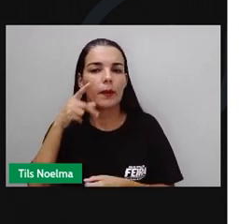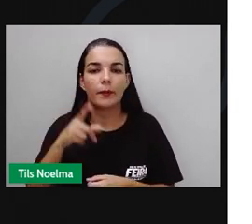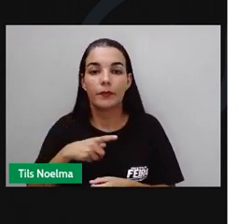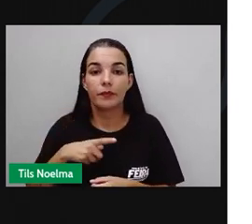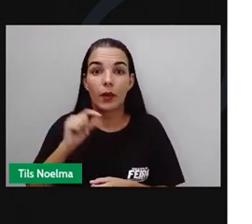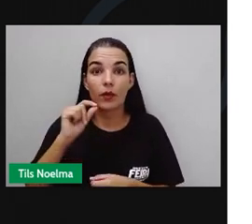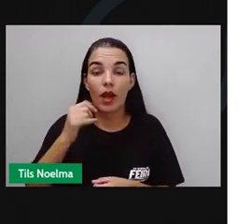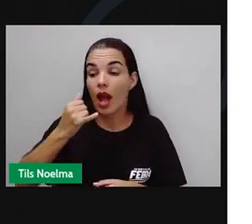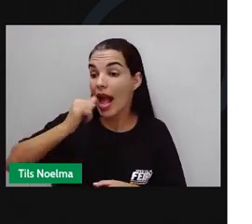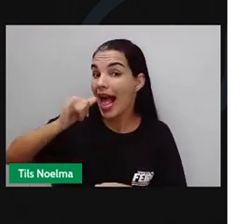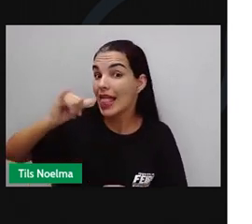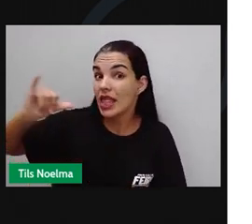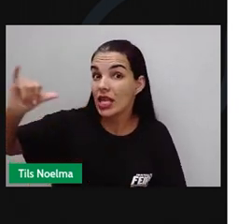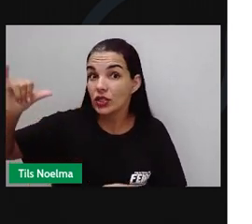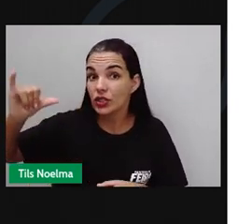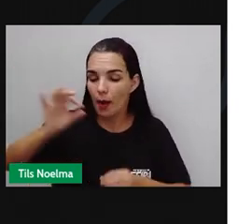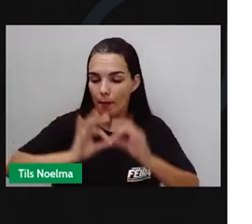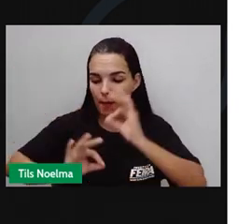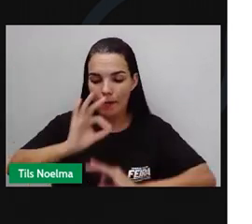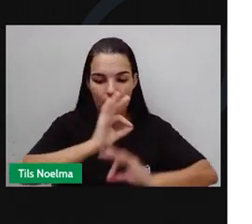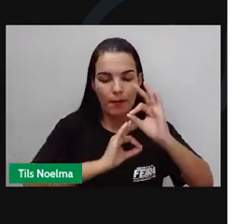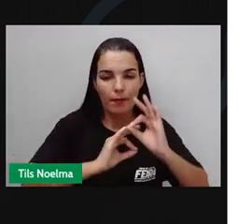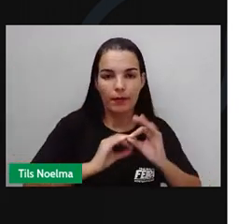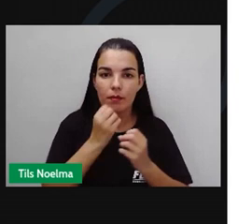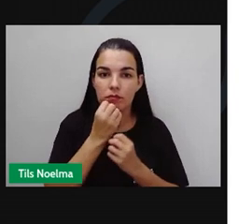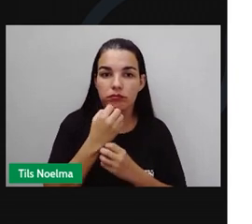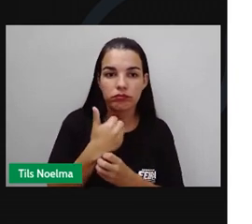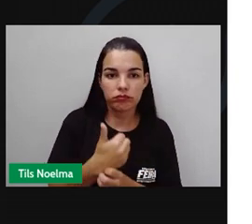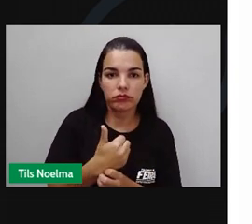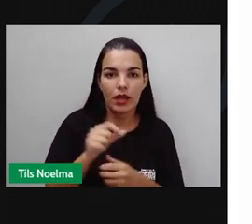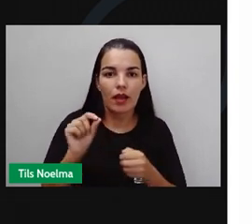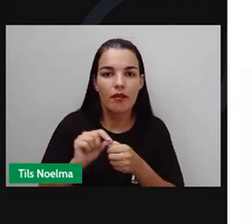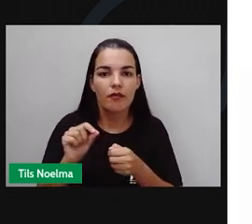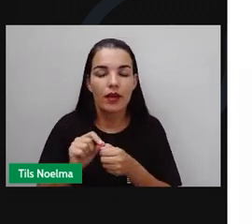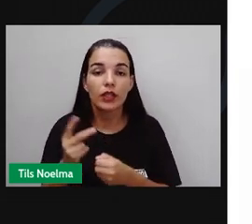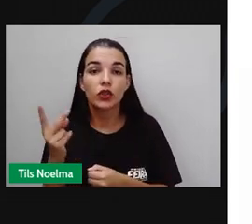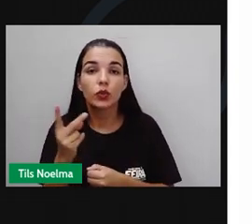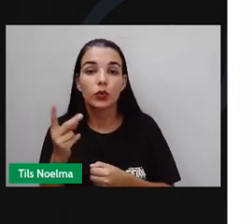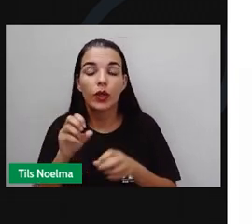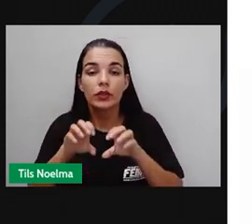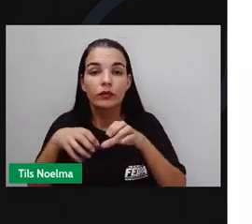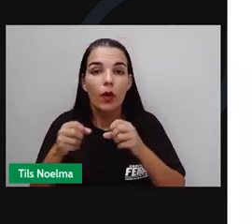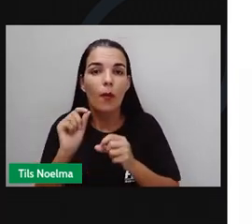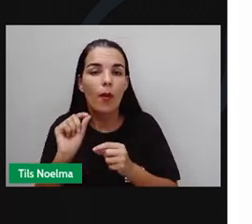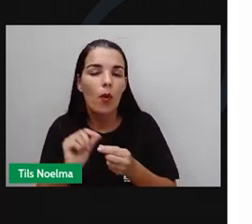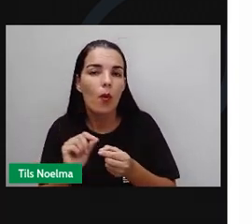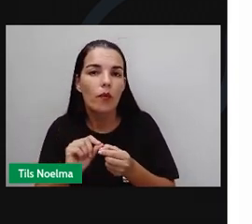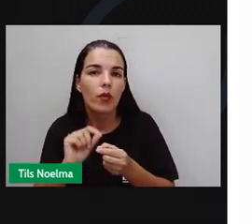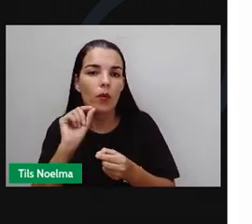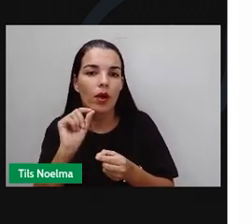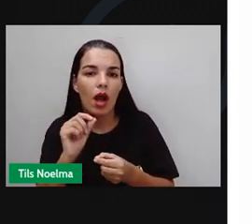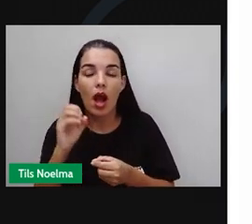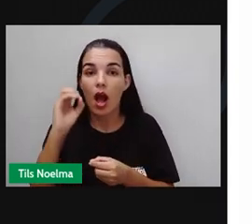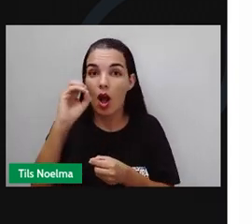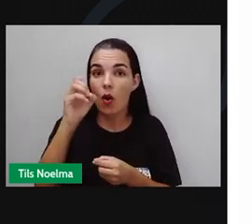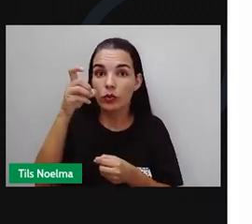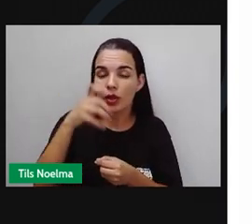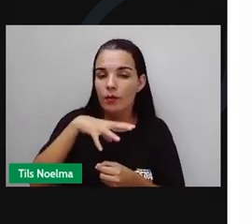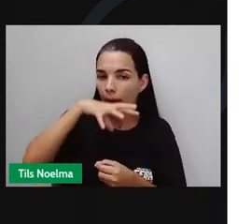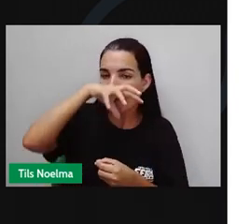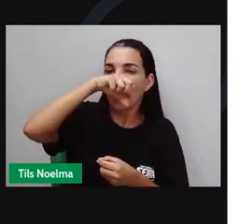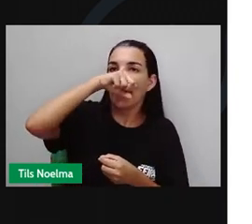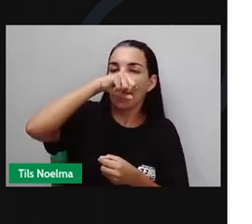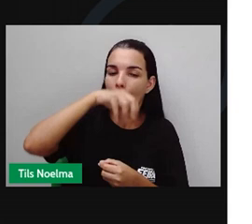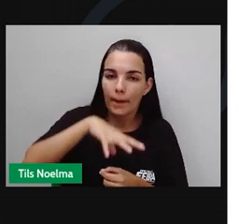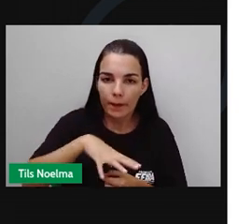obter a energia e as moléculas de que precisam para funcionar. Eles fazem isso de duas formas, a forma dependente de oxigênio, aeróbica,